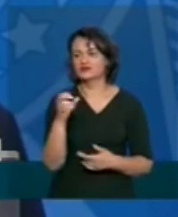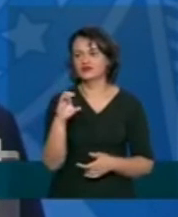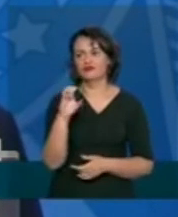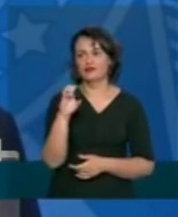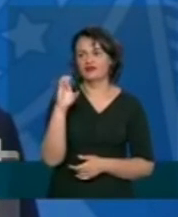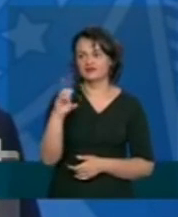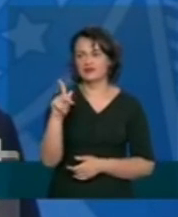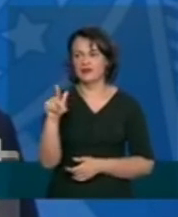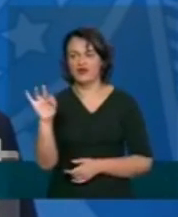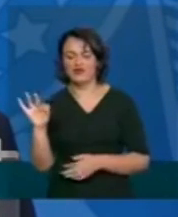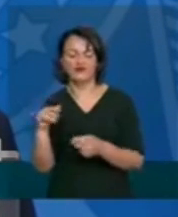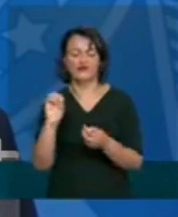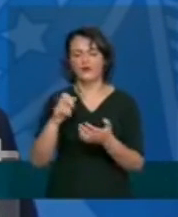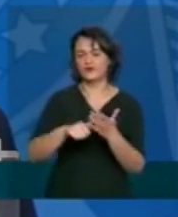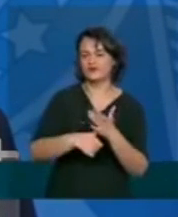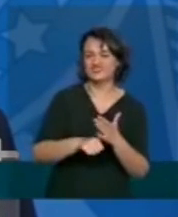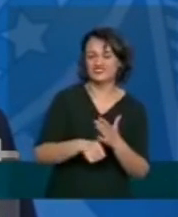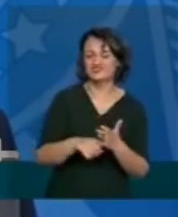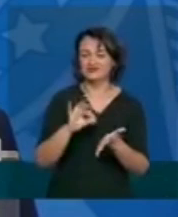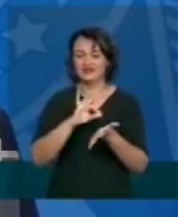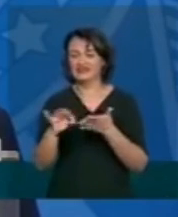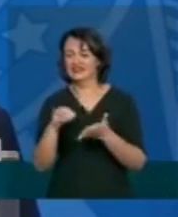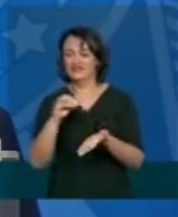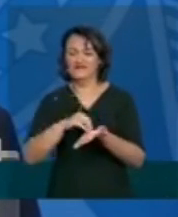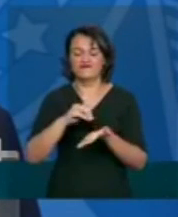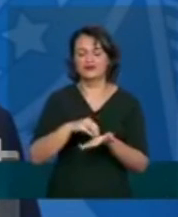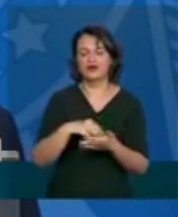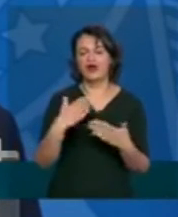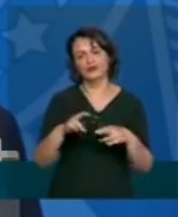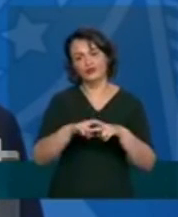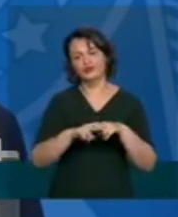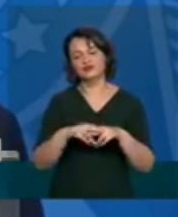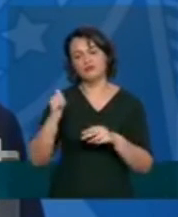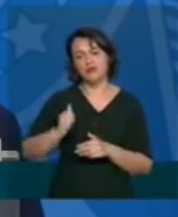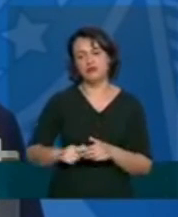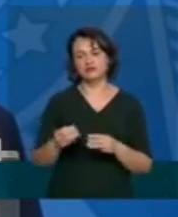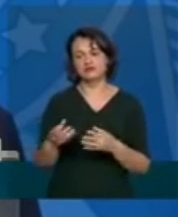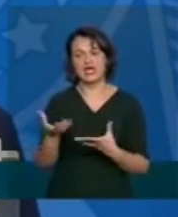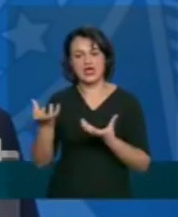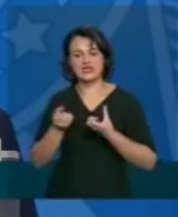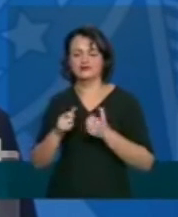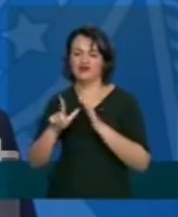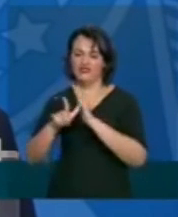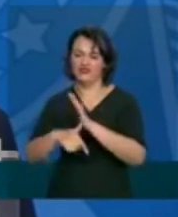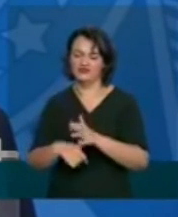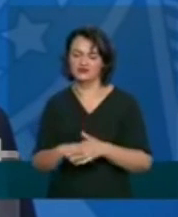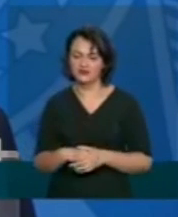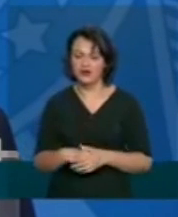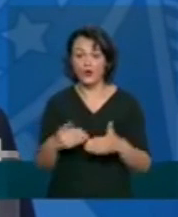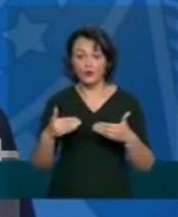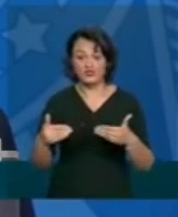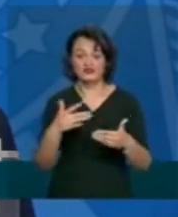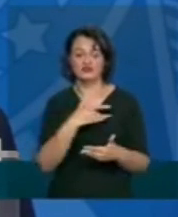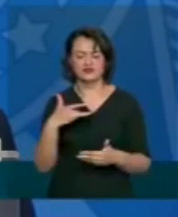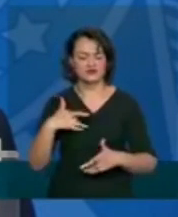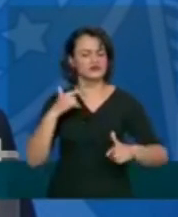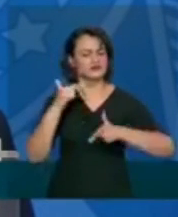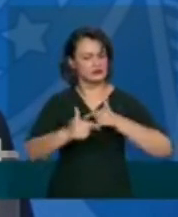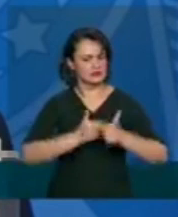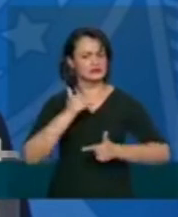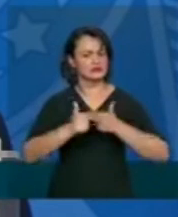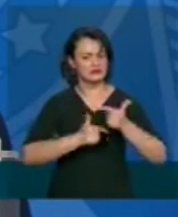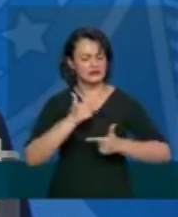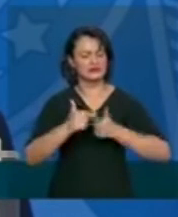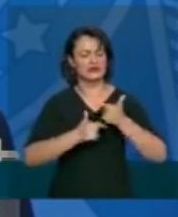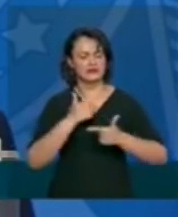CPF ou identidade errado esse é o motivo do atraso das bolsas o Ministério da Saúde vem trabalhando diariamente com